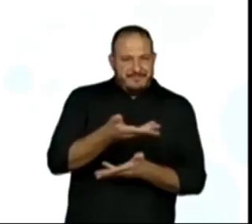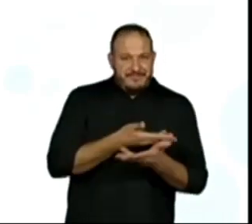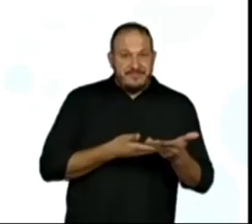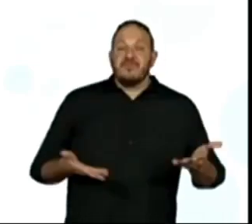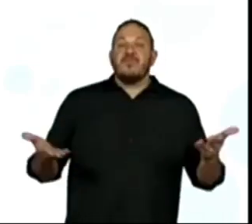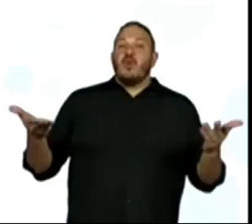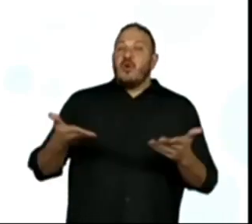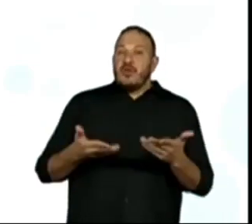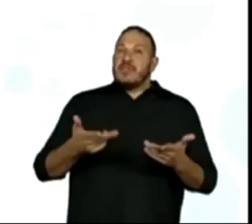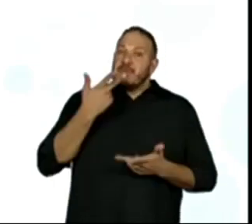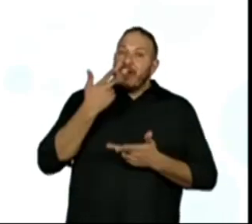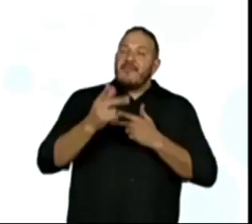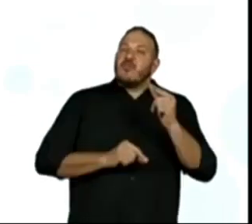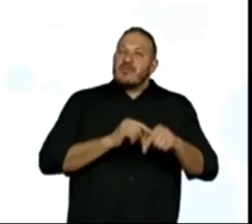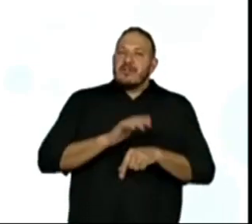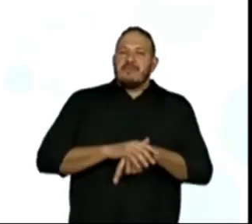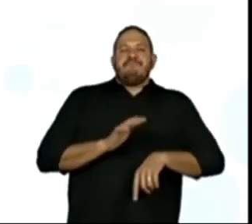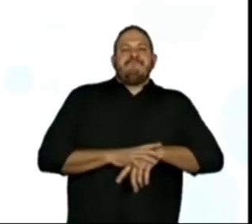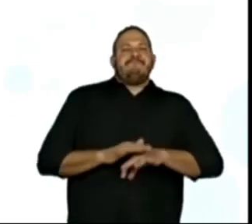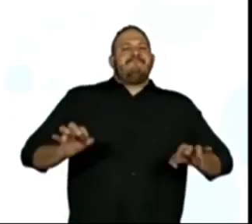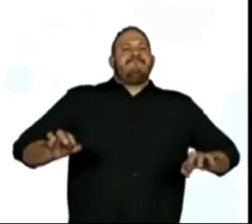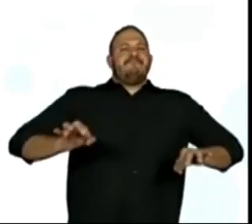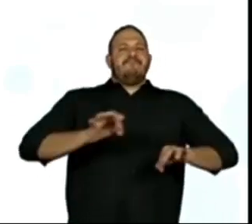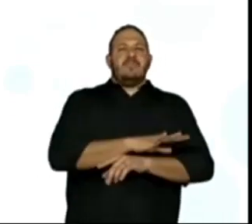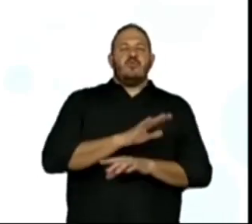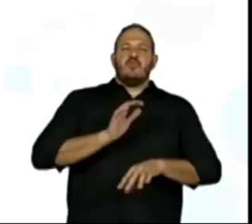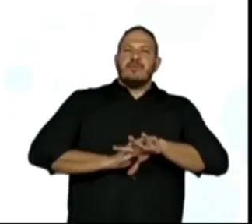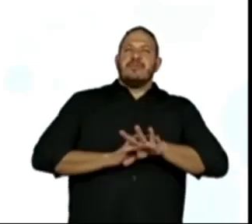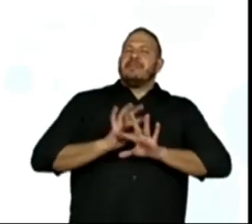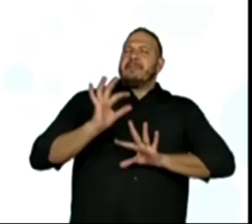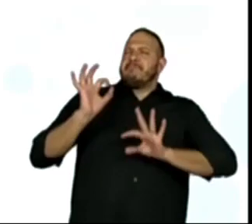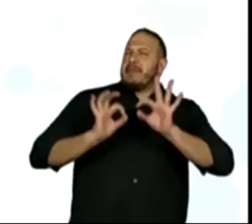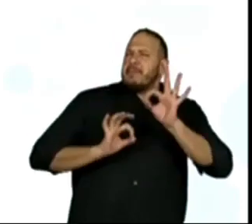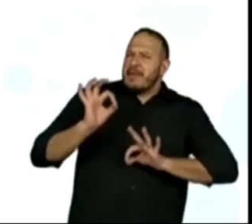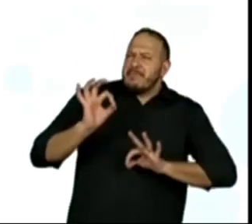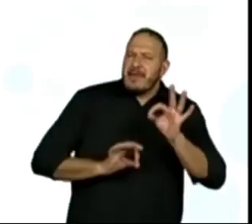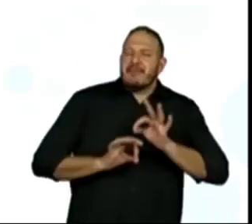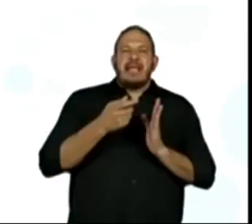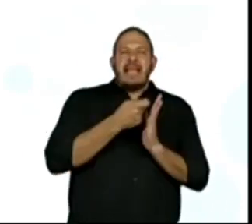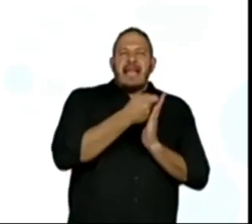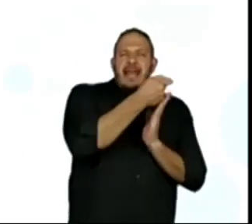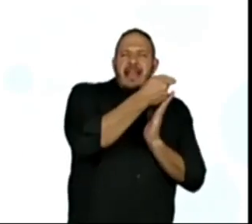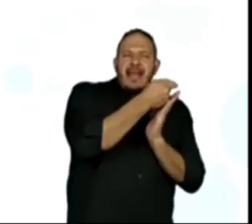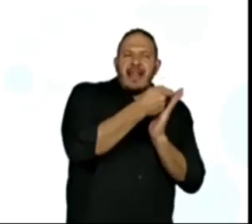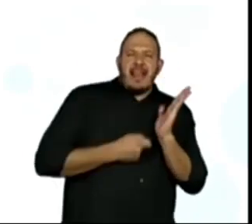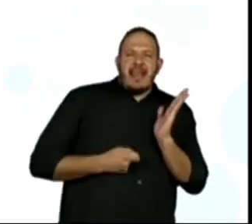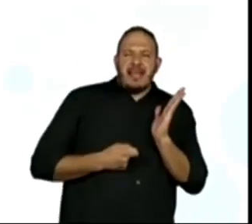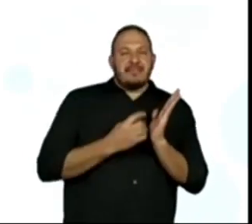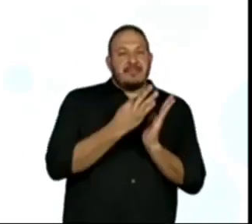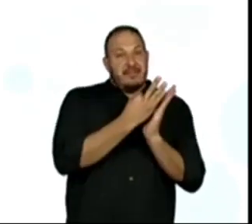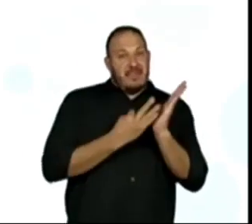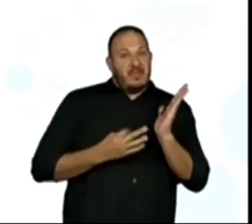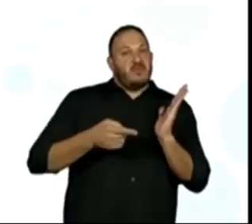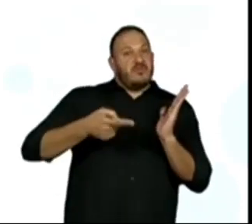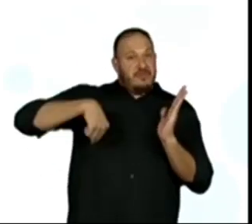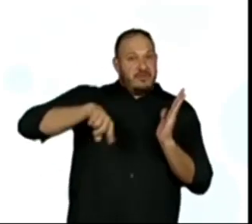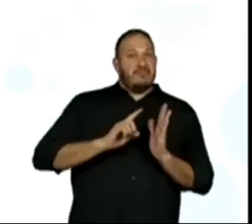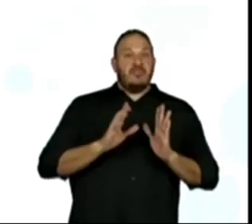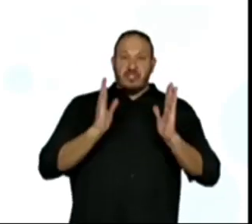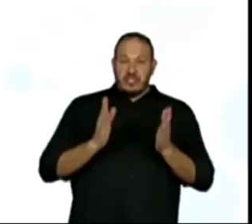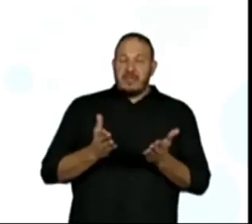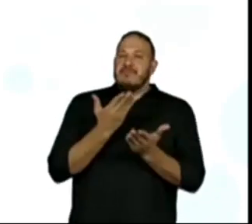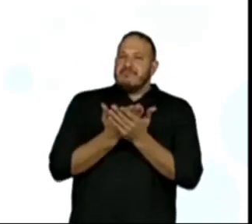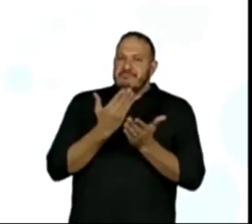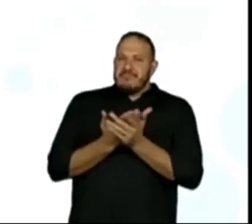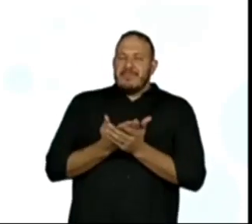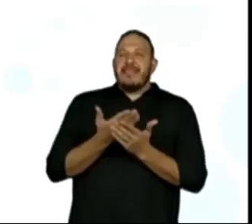tratar da finalização com uma produção de texto, que nós já estávamos começando na aula